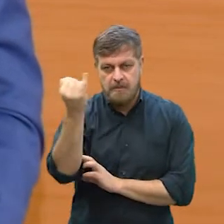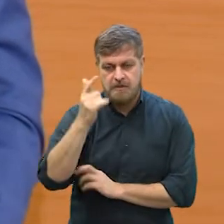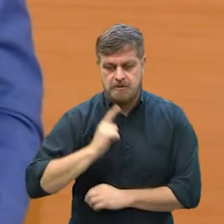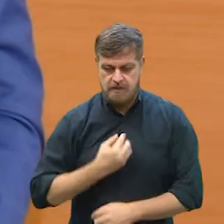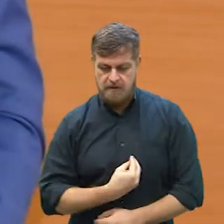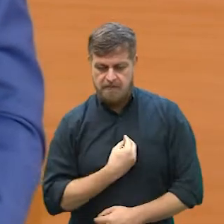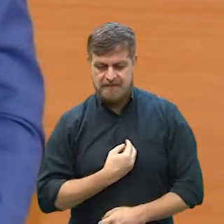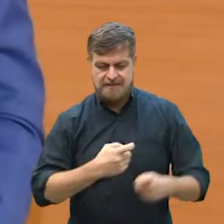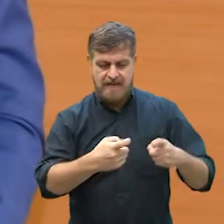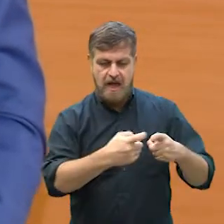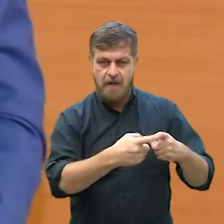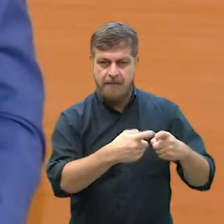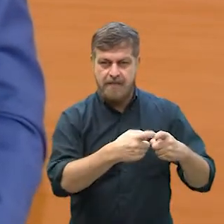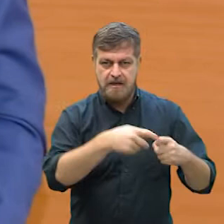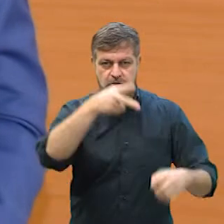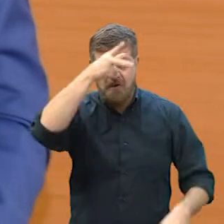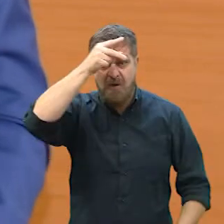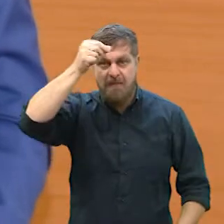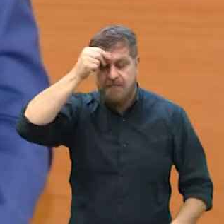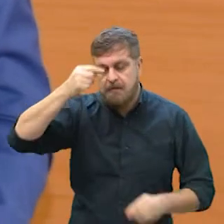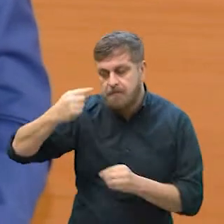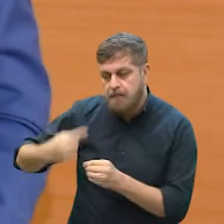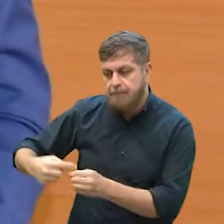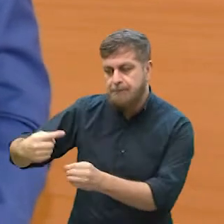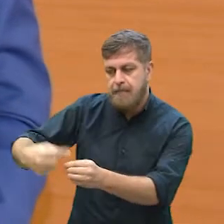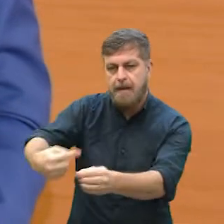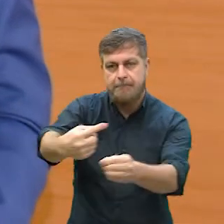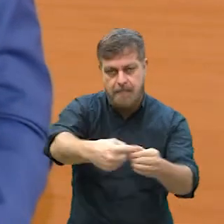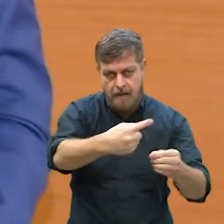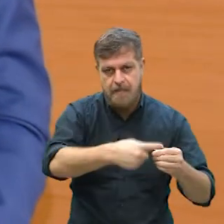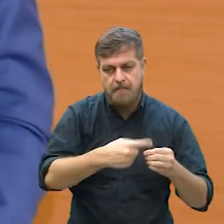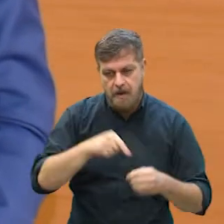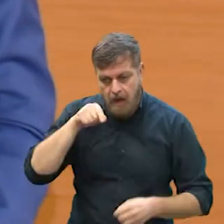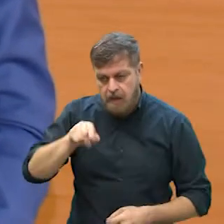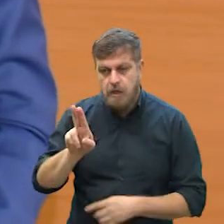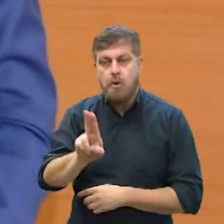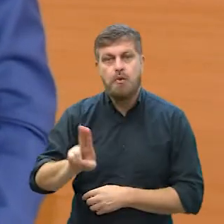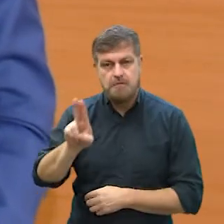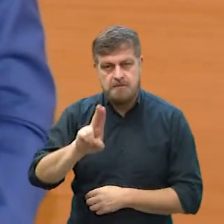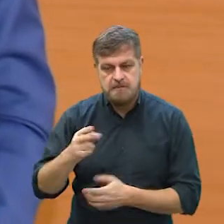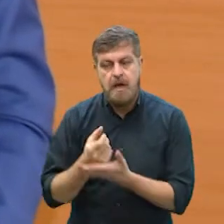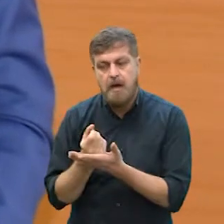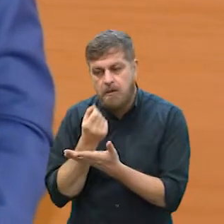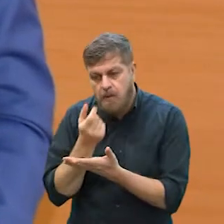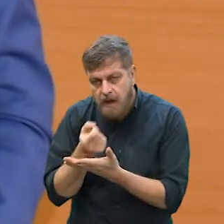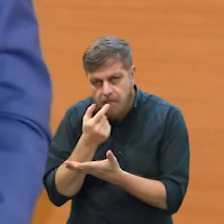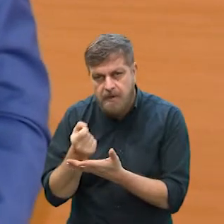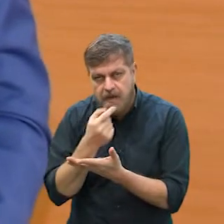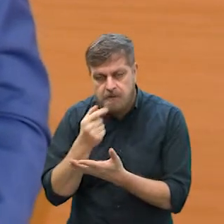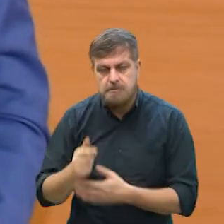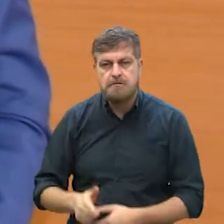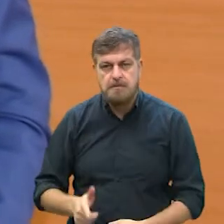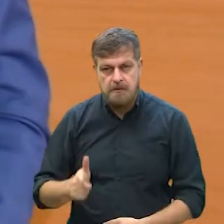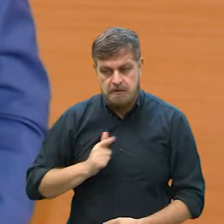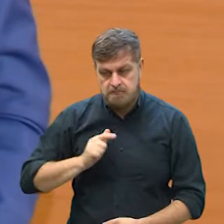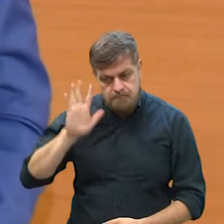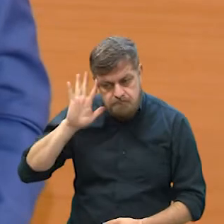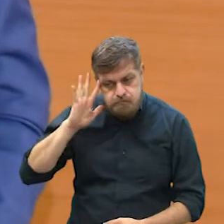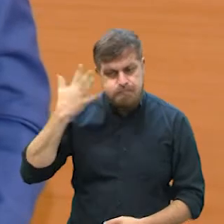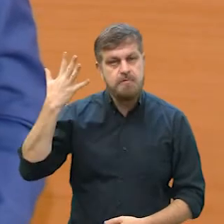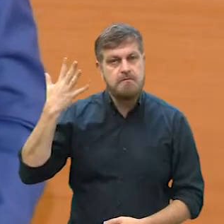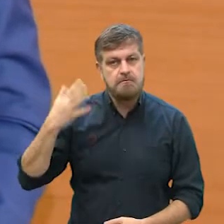médicos, com prefeitos de algumas cidades que fizeram esse tipo de acolhimento e que tiveram